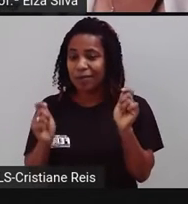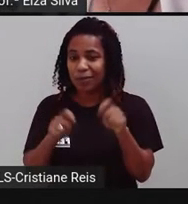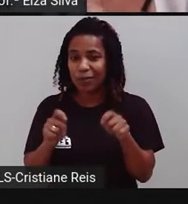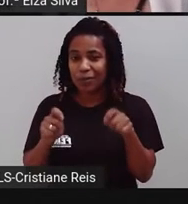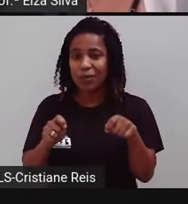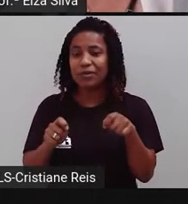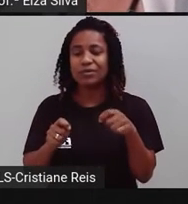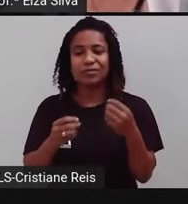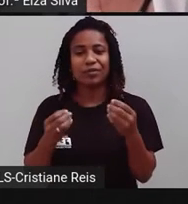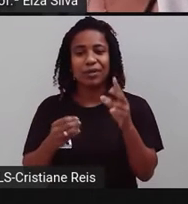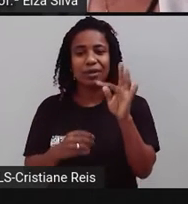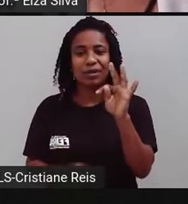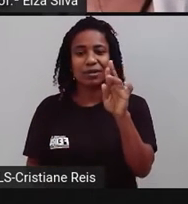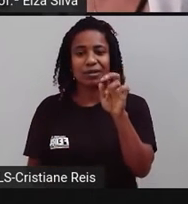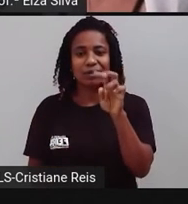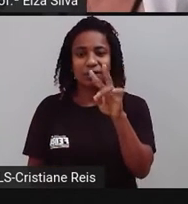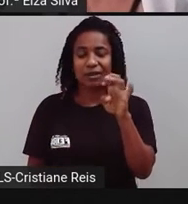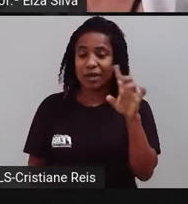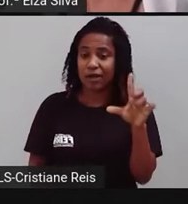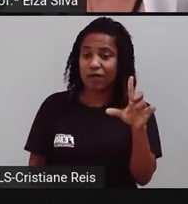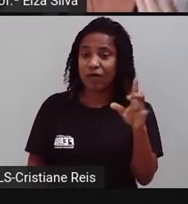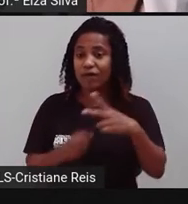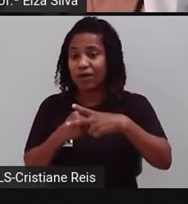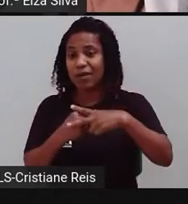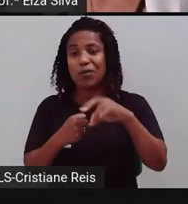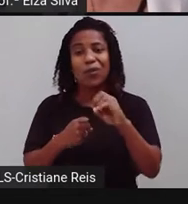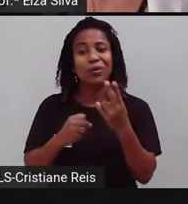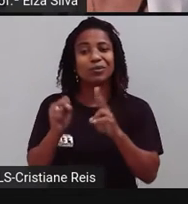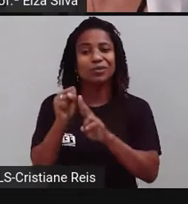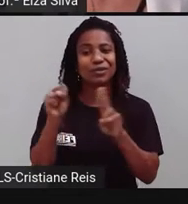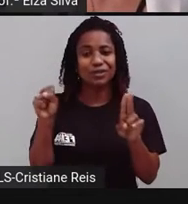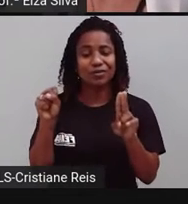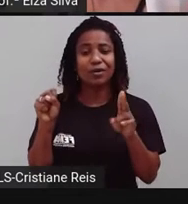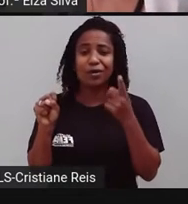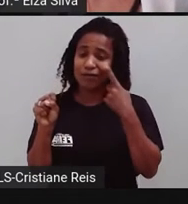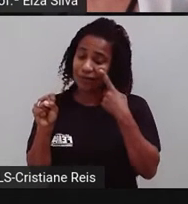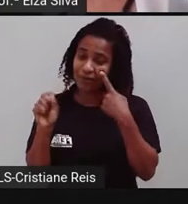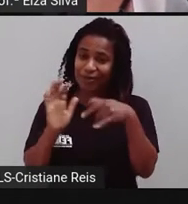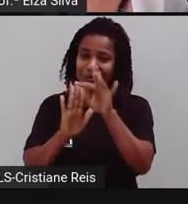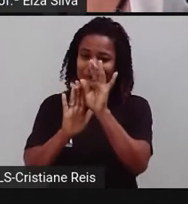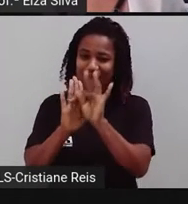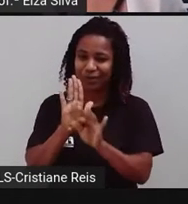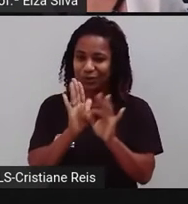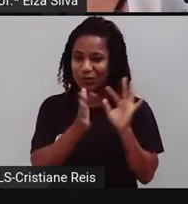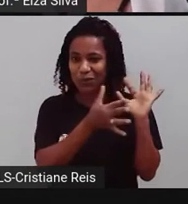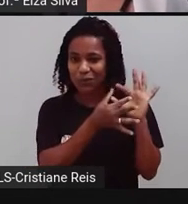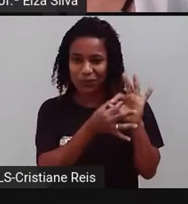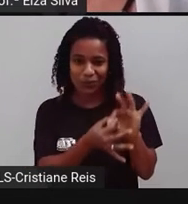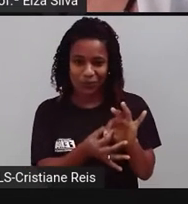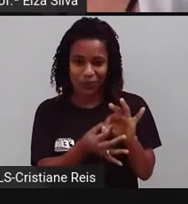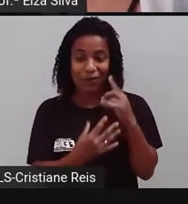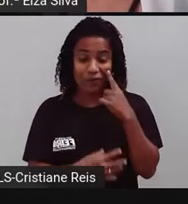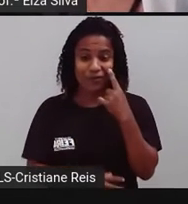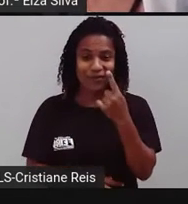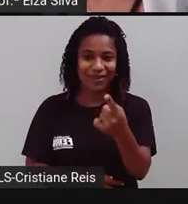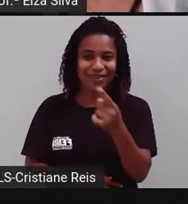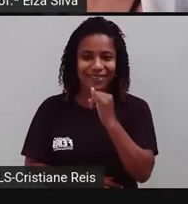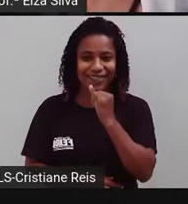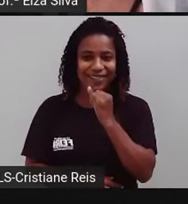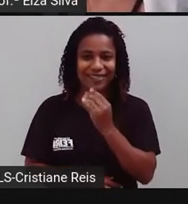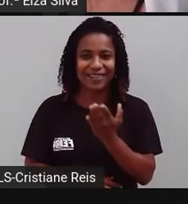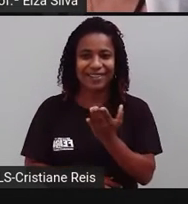vai descobrir que travel é verbo substantivo? Pelo contexto. Observe aqui os exemplos. We